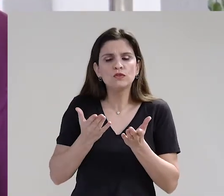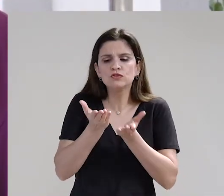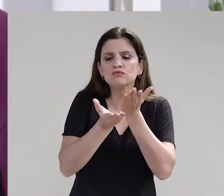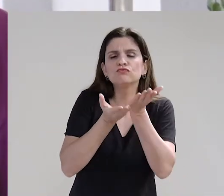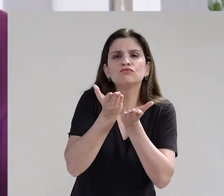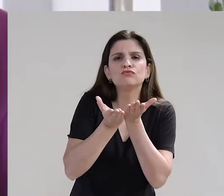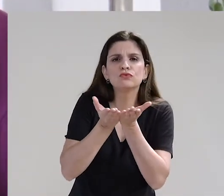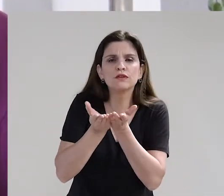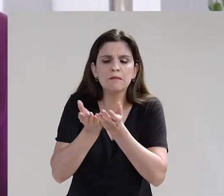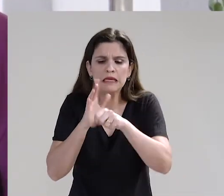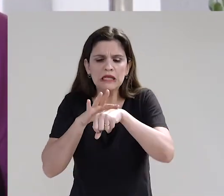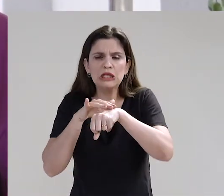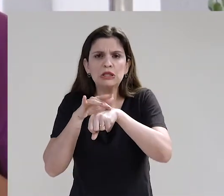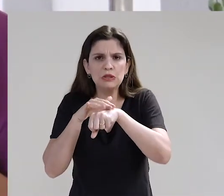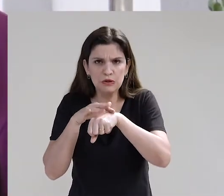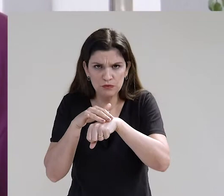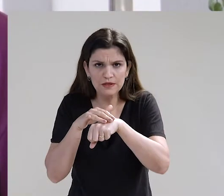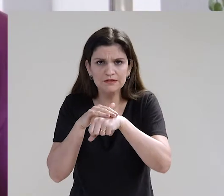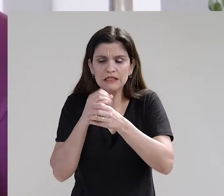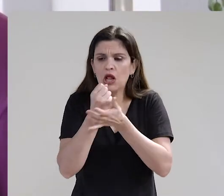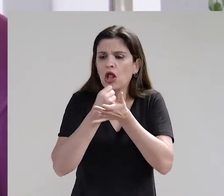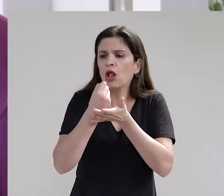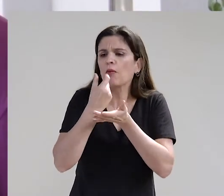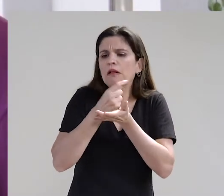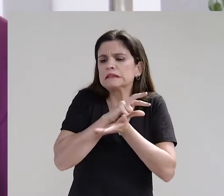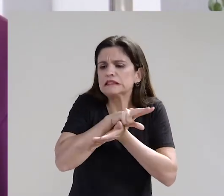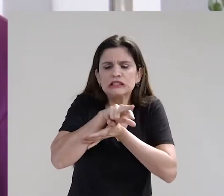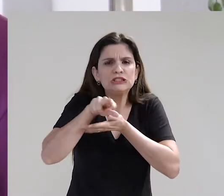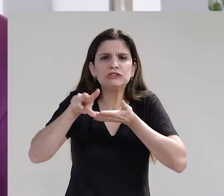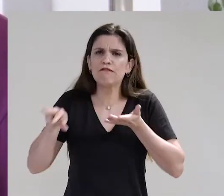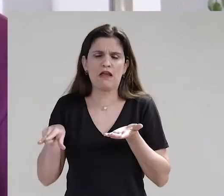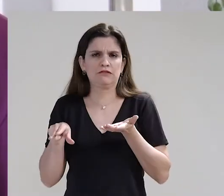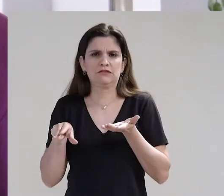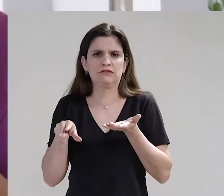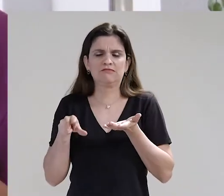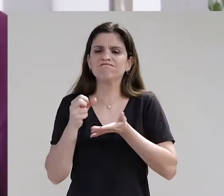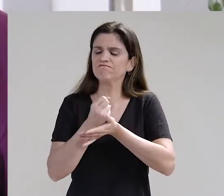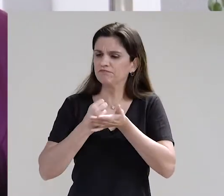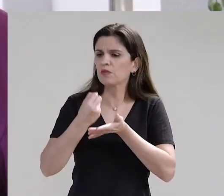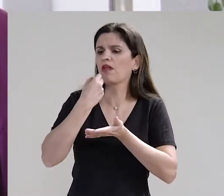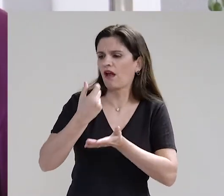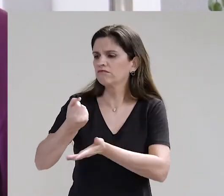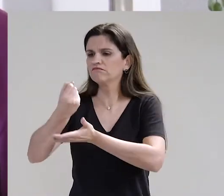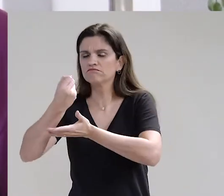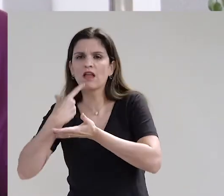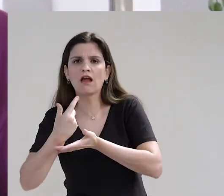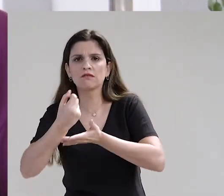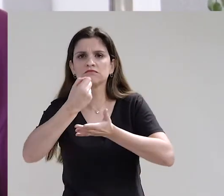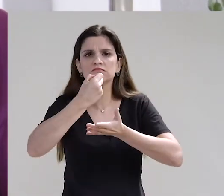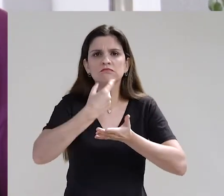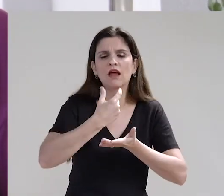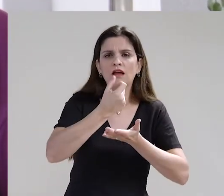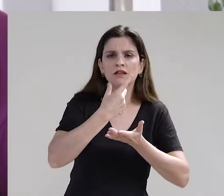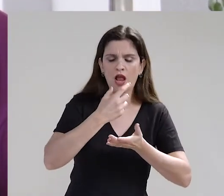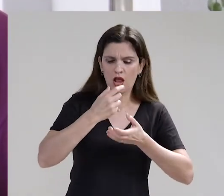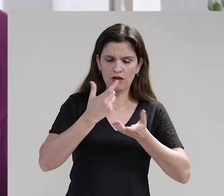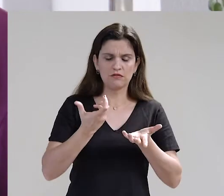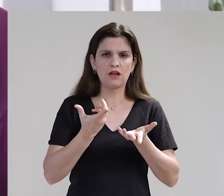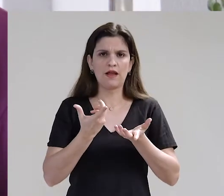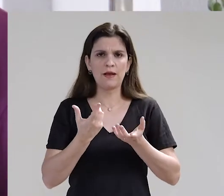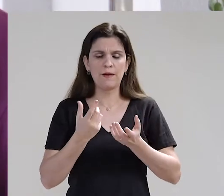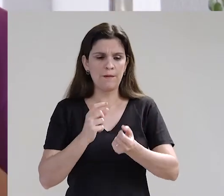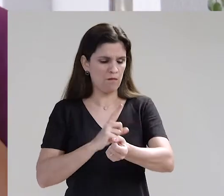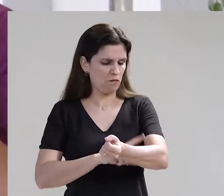assim, hoje ela faz um tratamento com inúmeras medicações. Ela toma enzima para absorção e para poder ganhar peso.